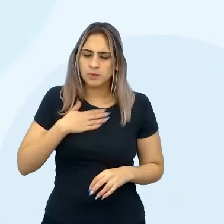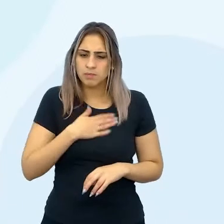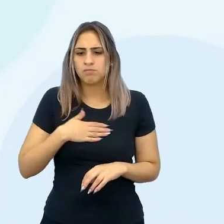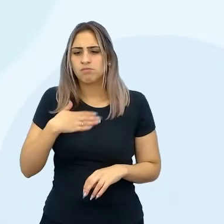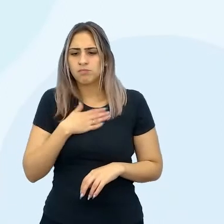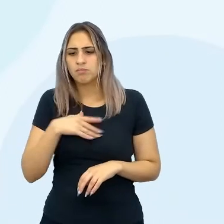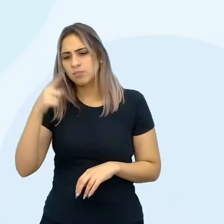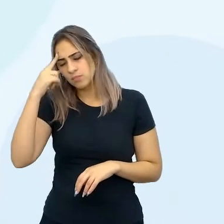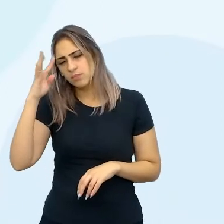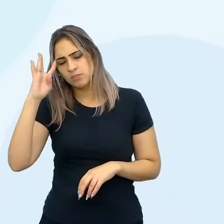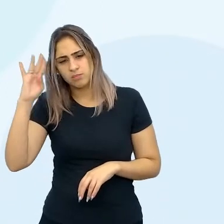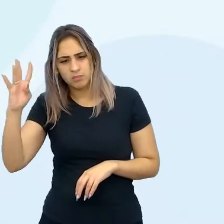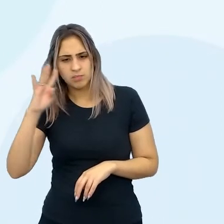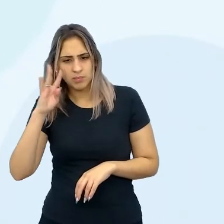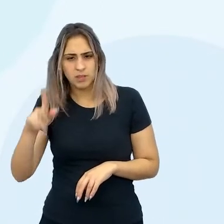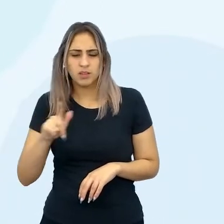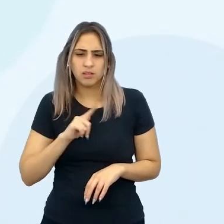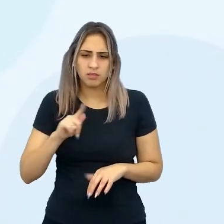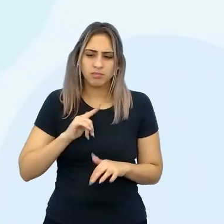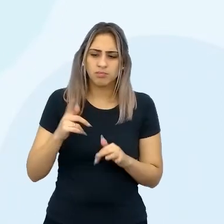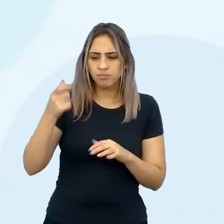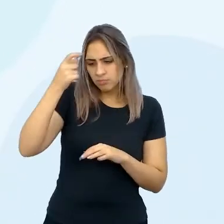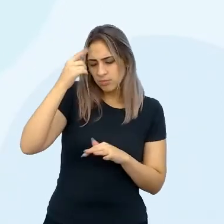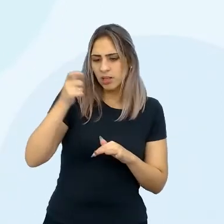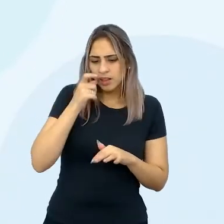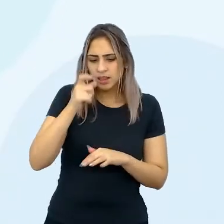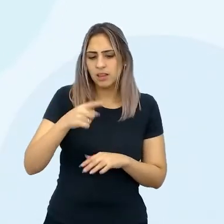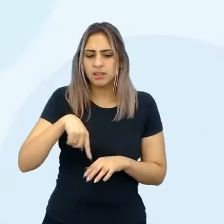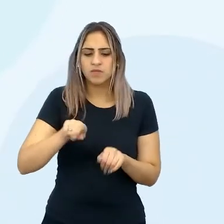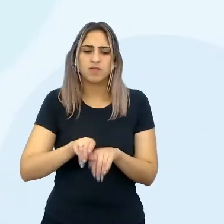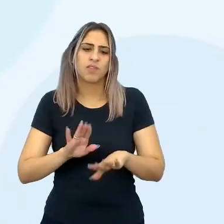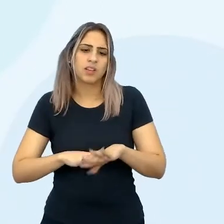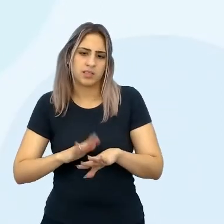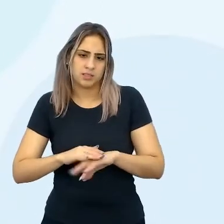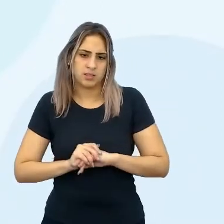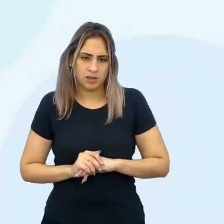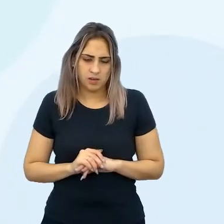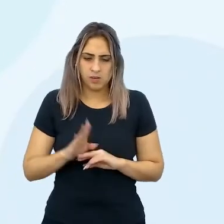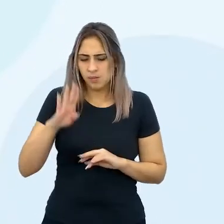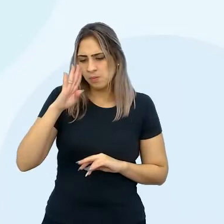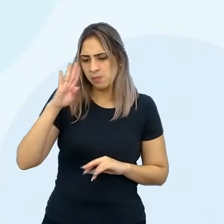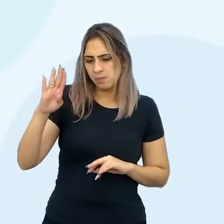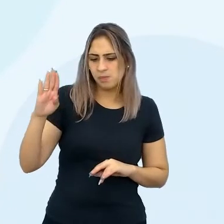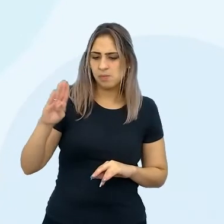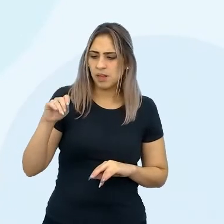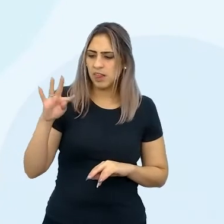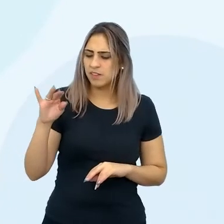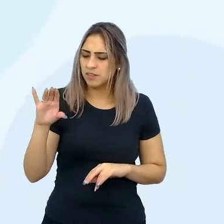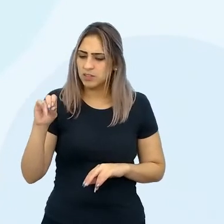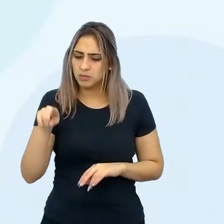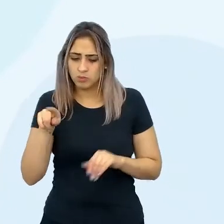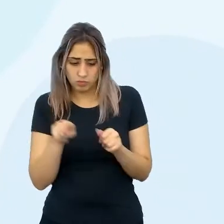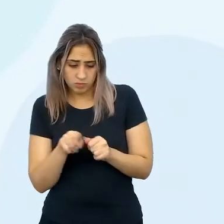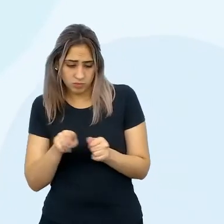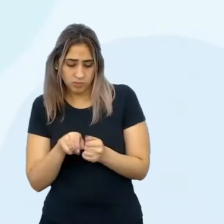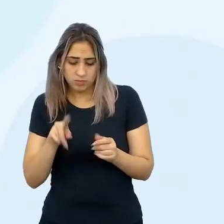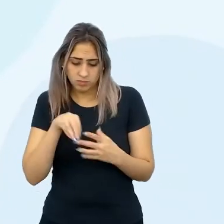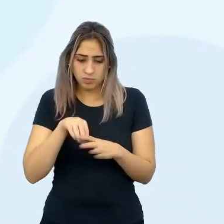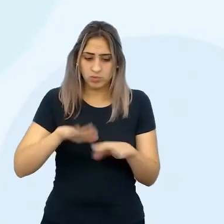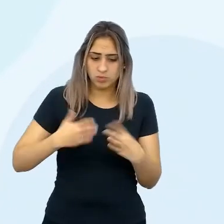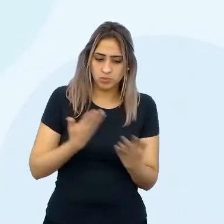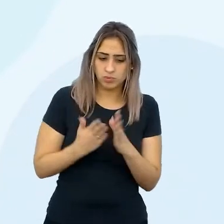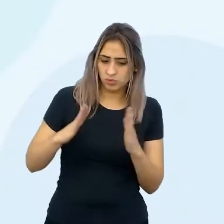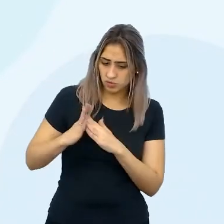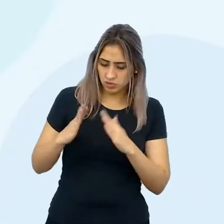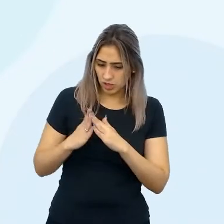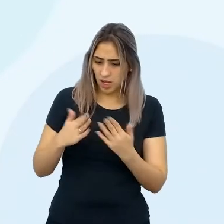pensar, refletir, tem familiaridade e interesse em abordar. O principal benefício de você fazer um estudo do meio, um estudo